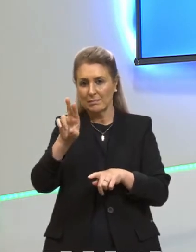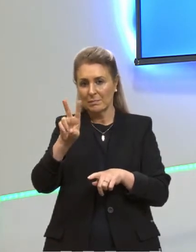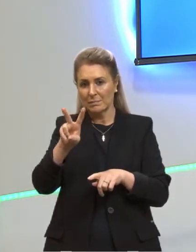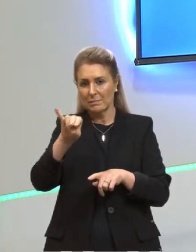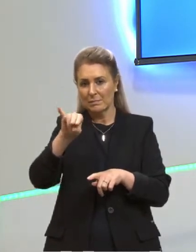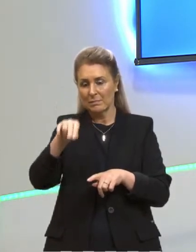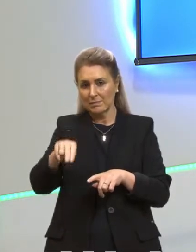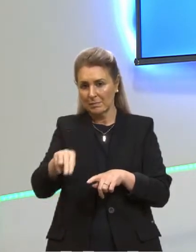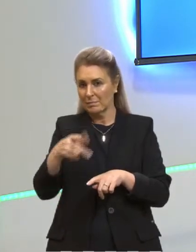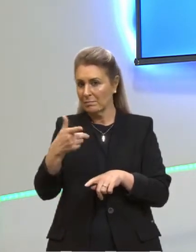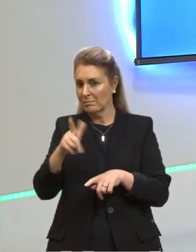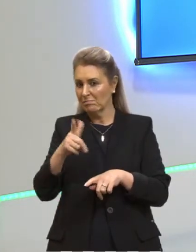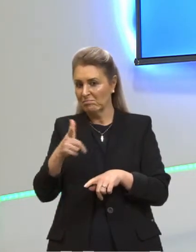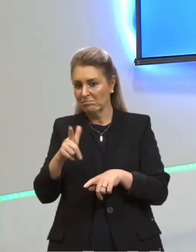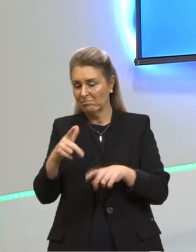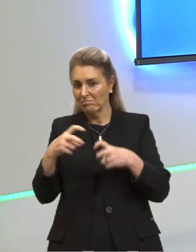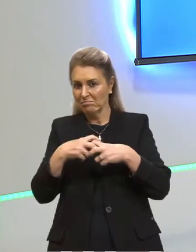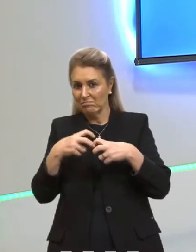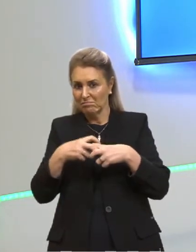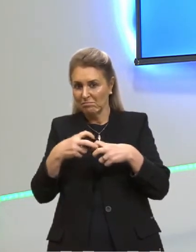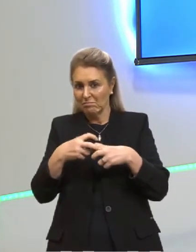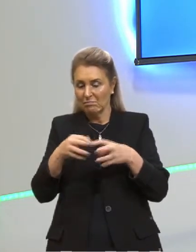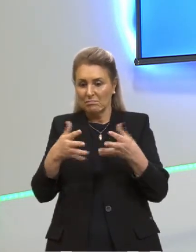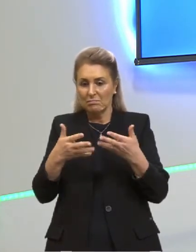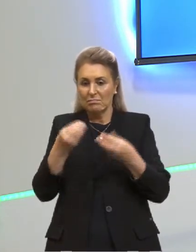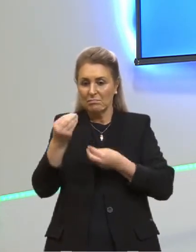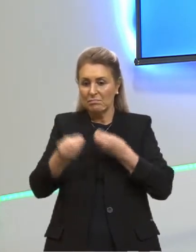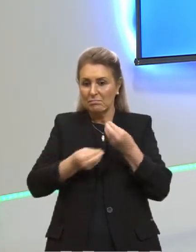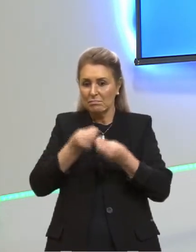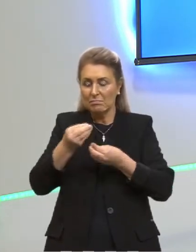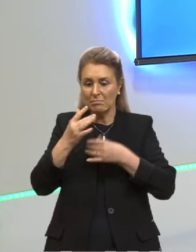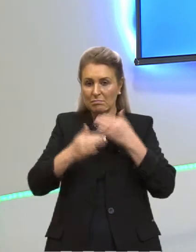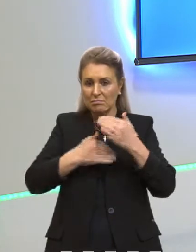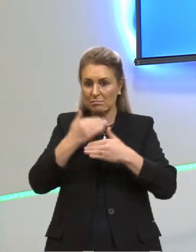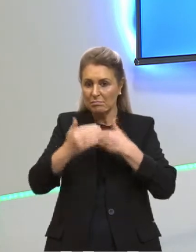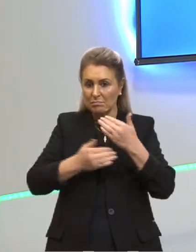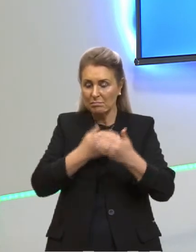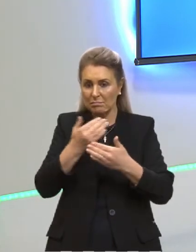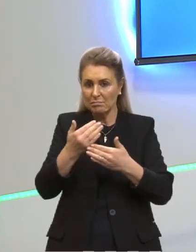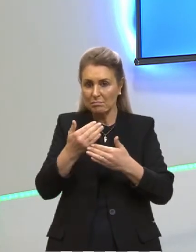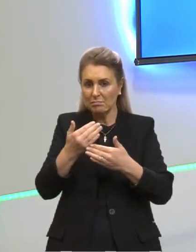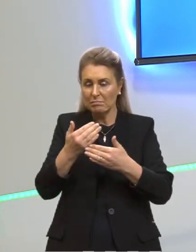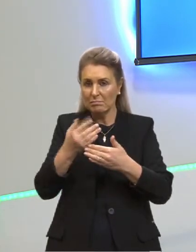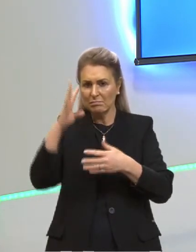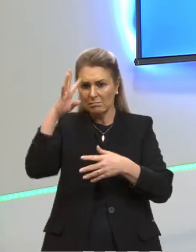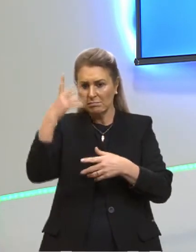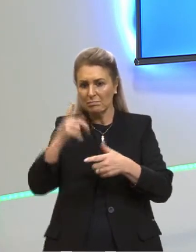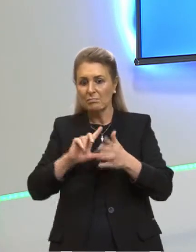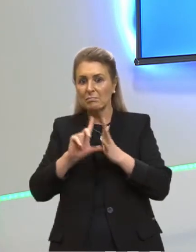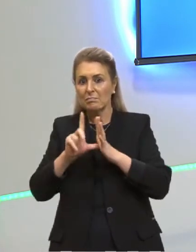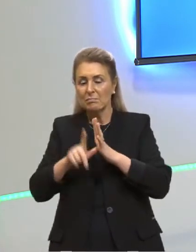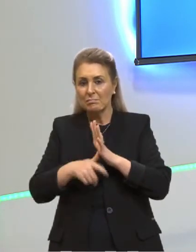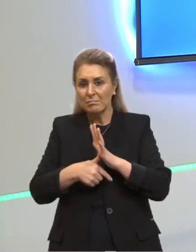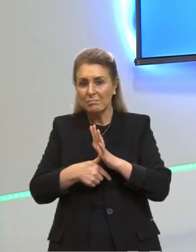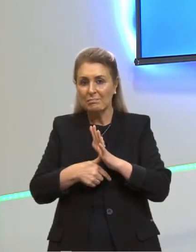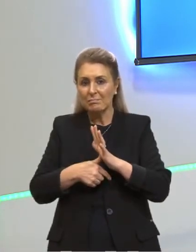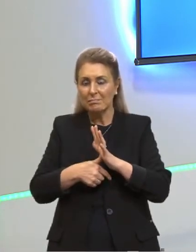não tinha mais para onde se desenvolver, que já estava resolvida. E aí um pouquinho depois,